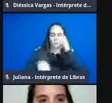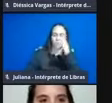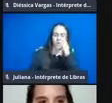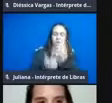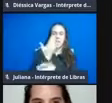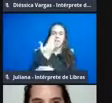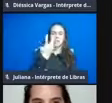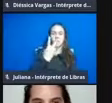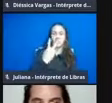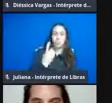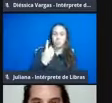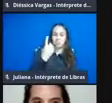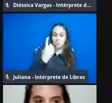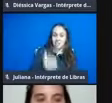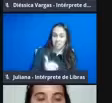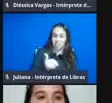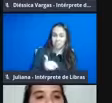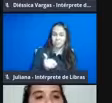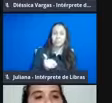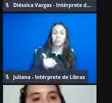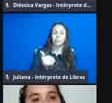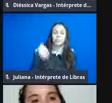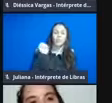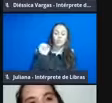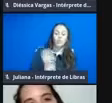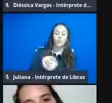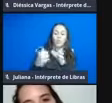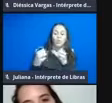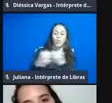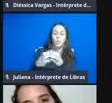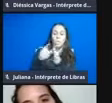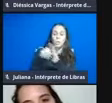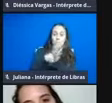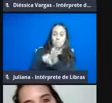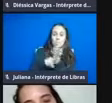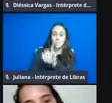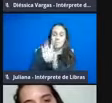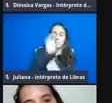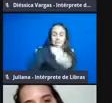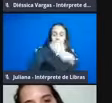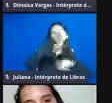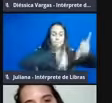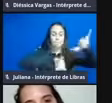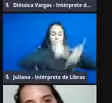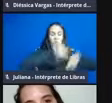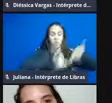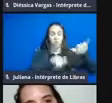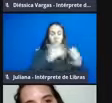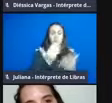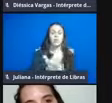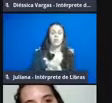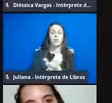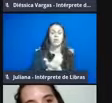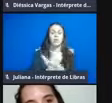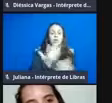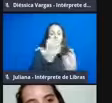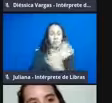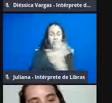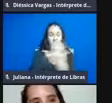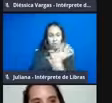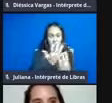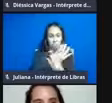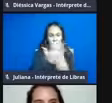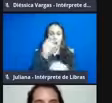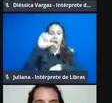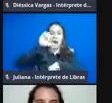2016, junto ao grupo de pesquisas do laboratório da Universidade, né, Federal de Santa Maria, do Campus